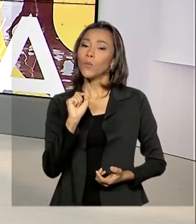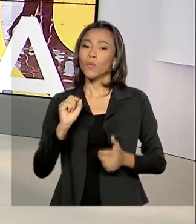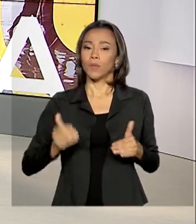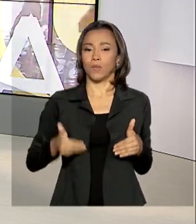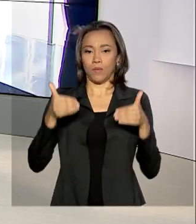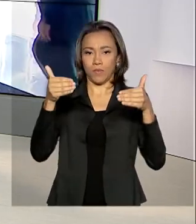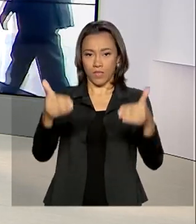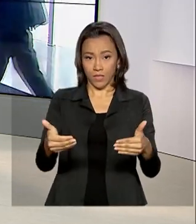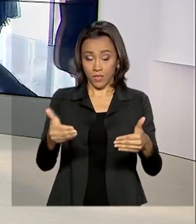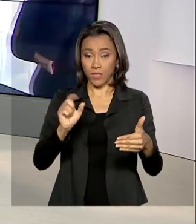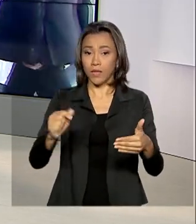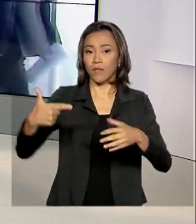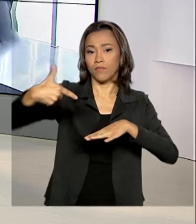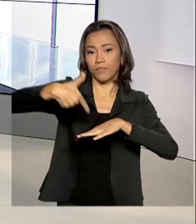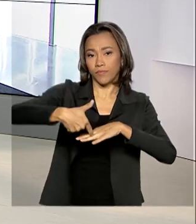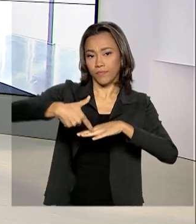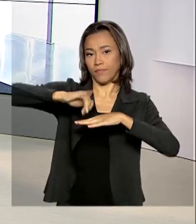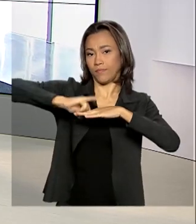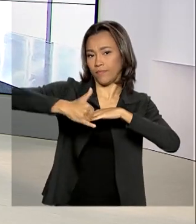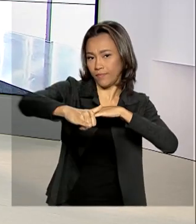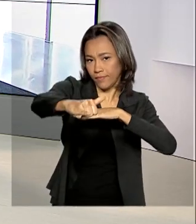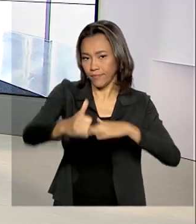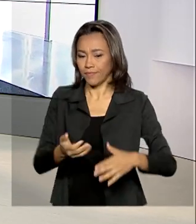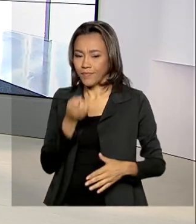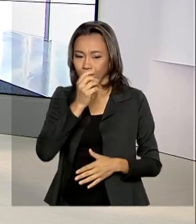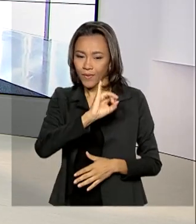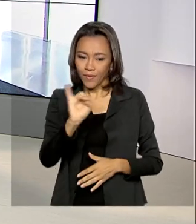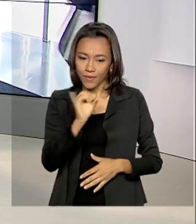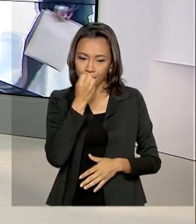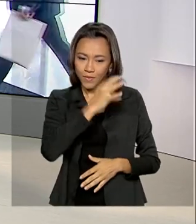é a repórter Luciana Colares de Holanda. Oi, Lu, bom dia.